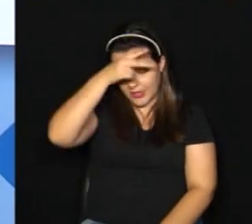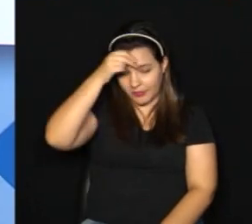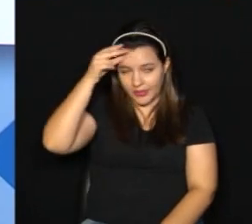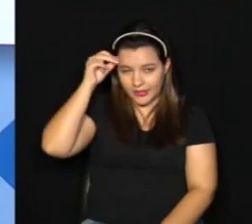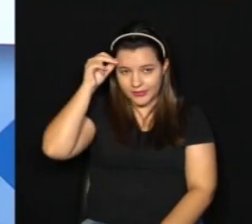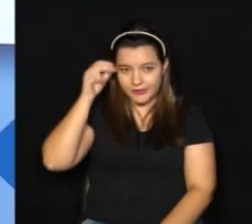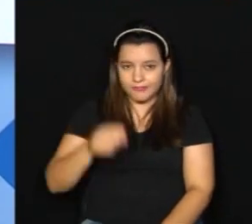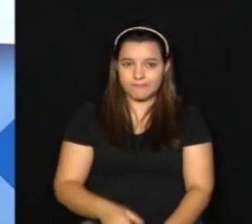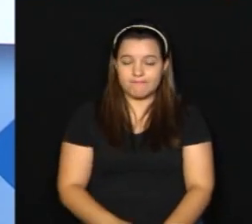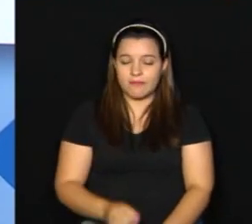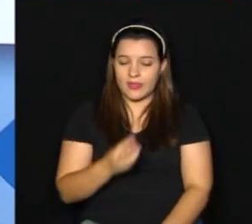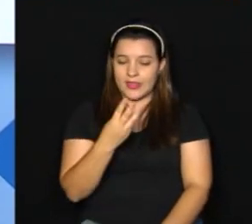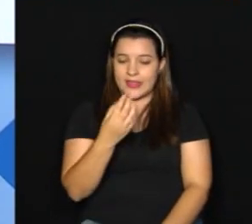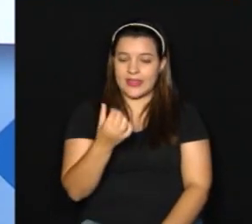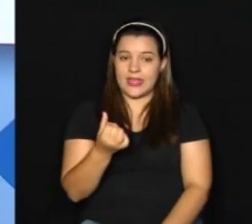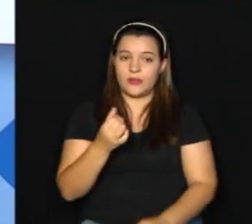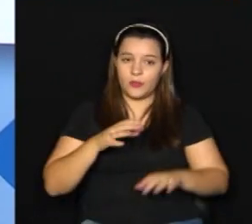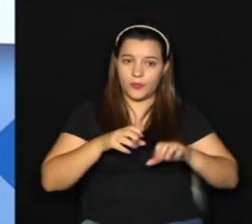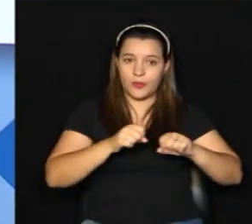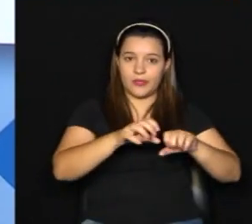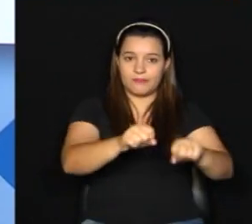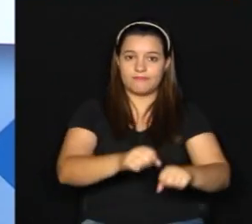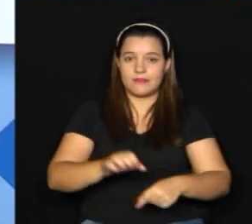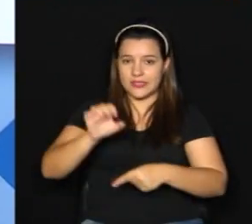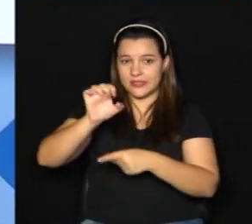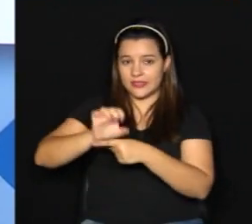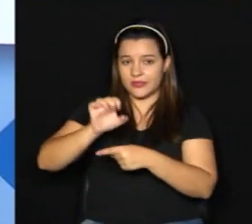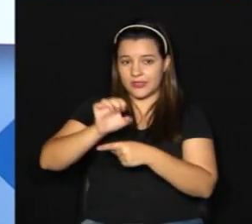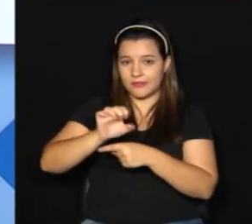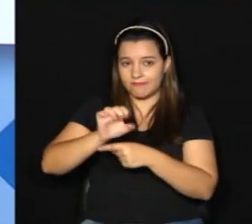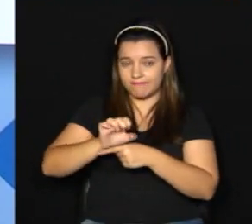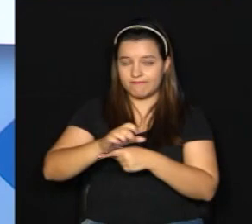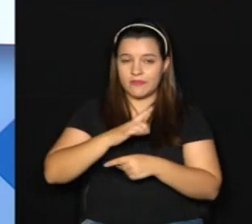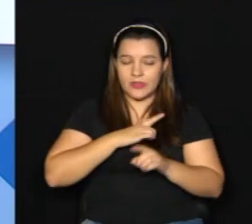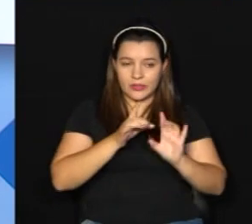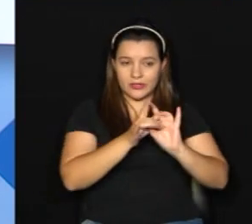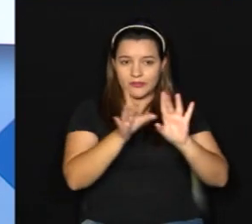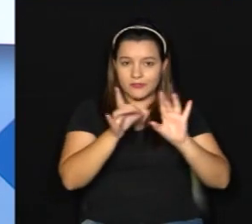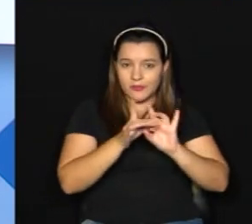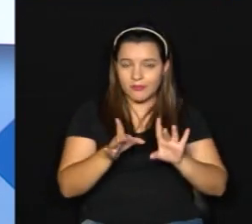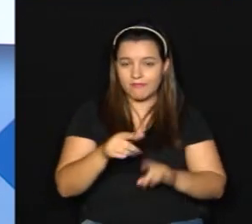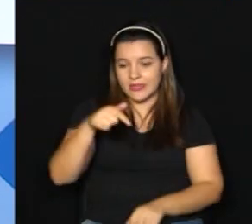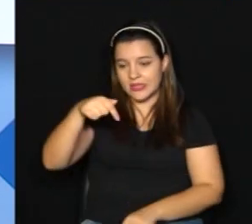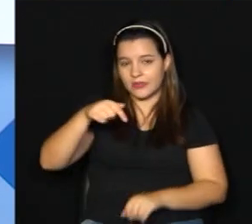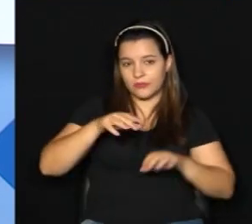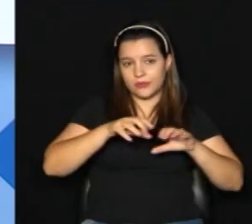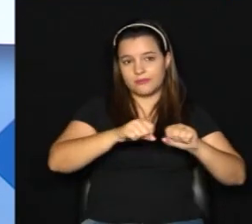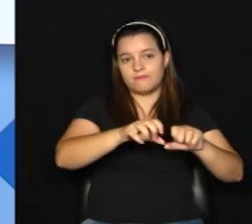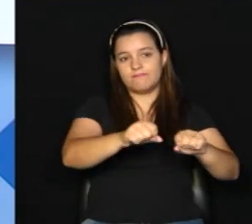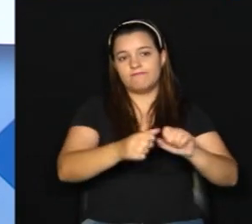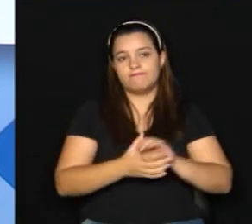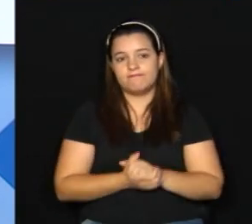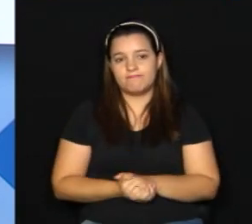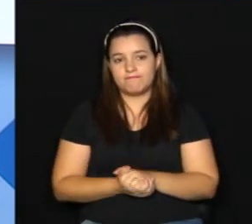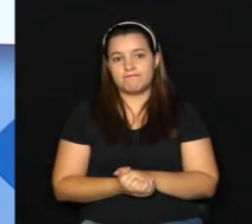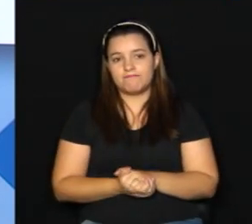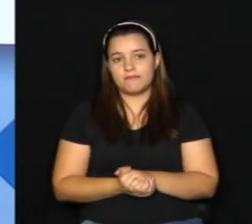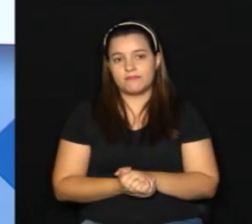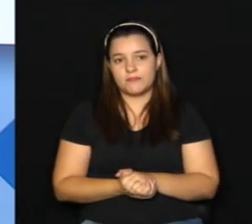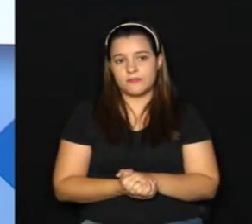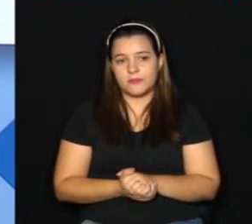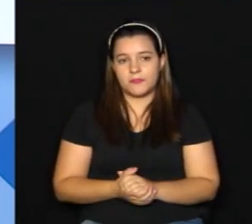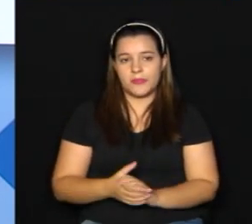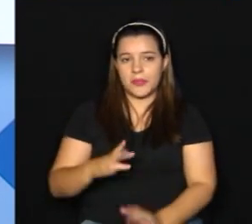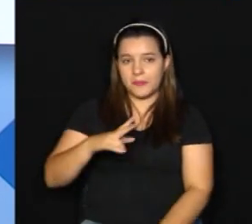36 ocupados, do estadual dos 30 leitos disponíveis, 7 ocupados, e na rede particular dos